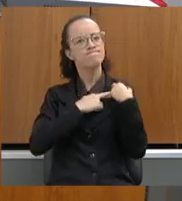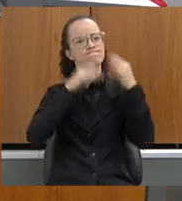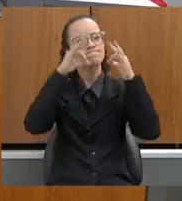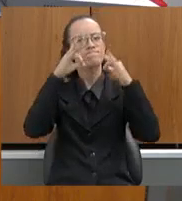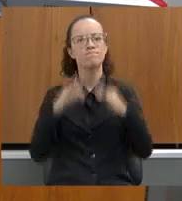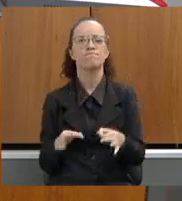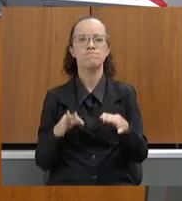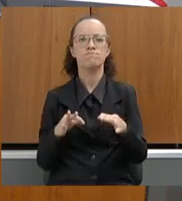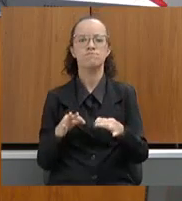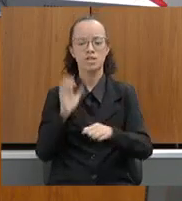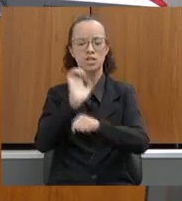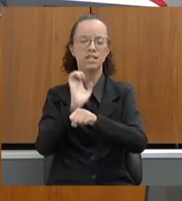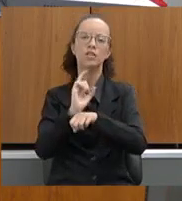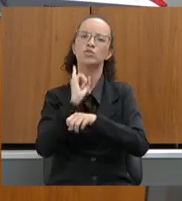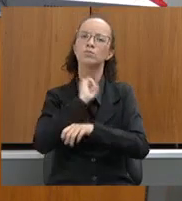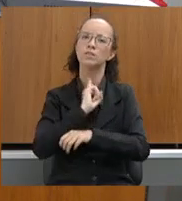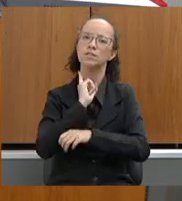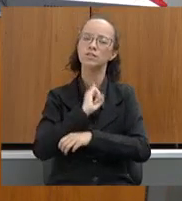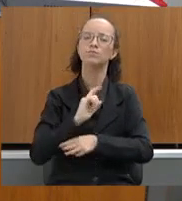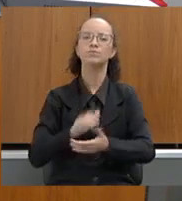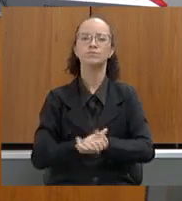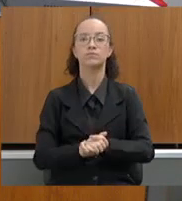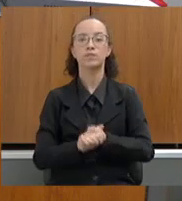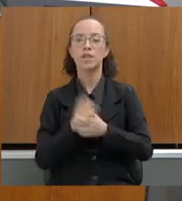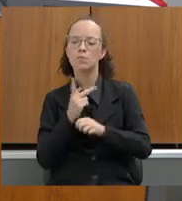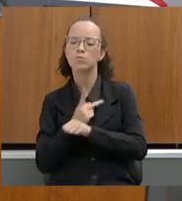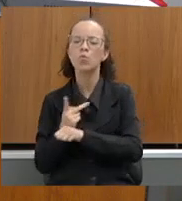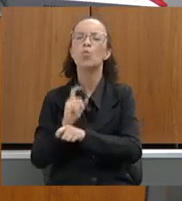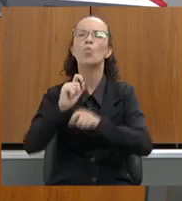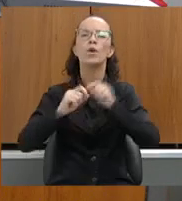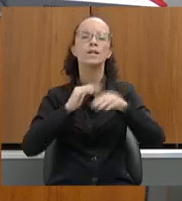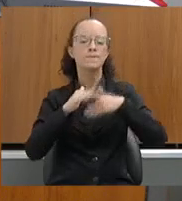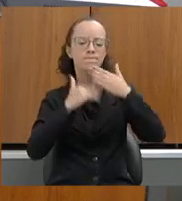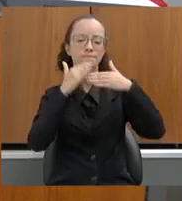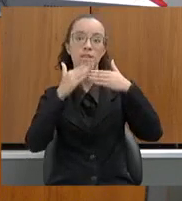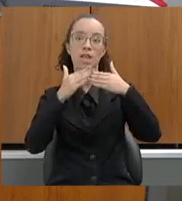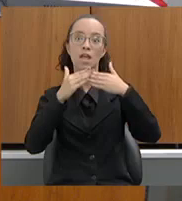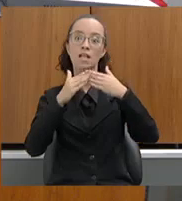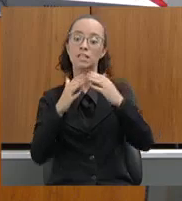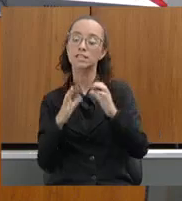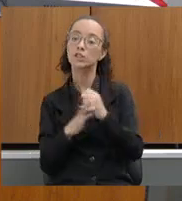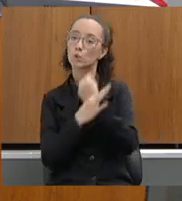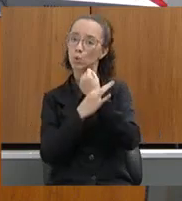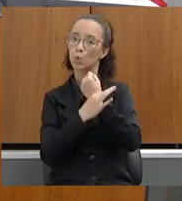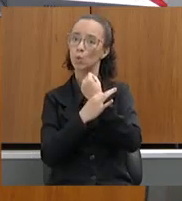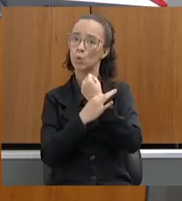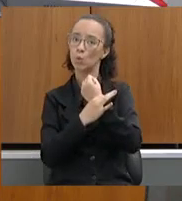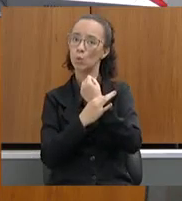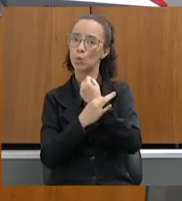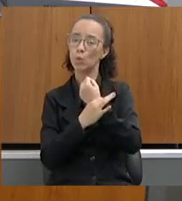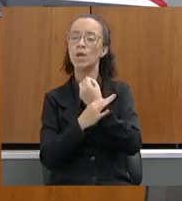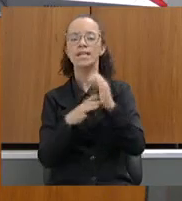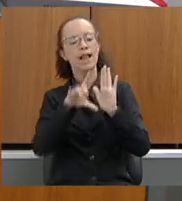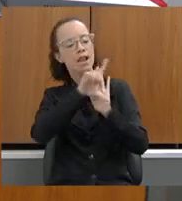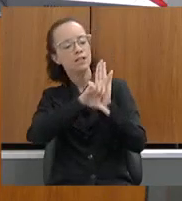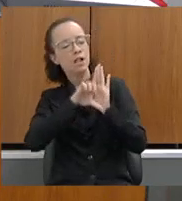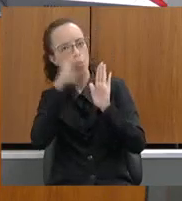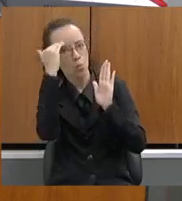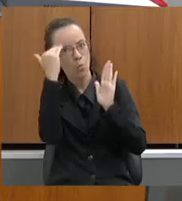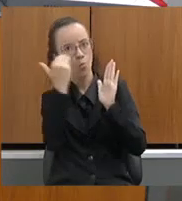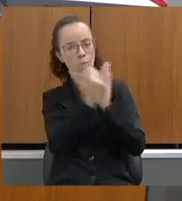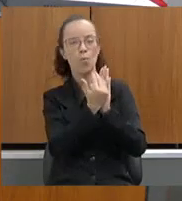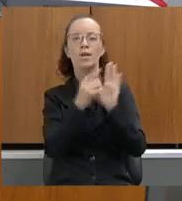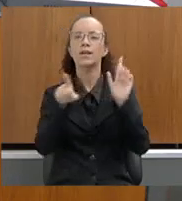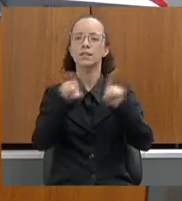do Estado, na busca do desenvolvimento, mas um desenvolvimento sustentável, que atenda à legislação, à